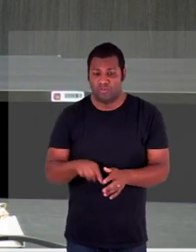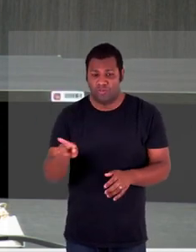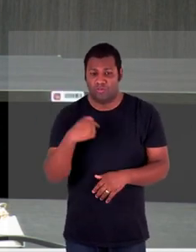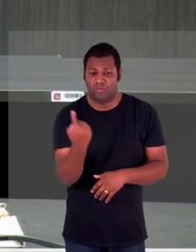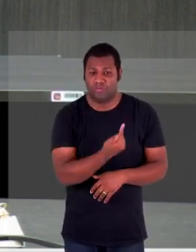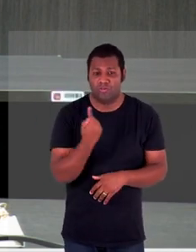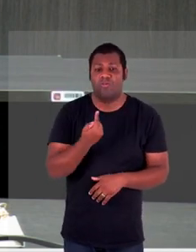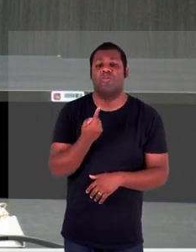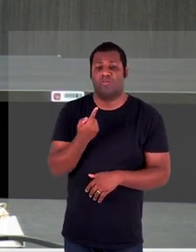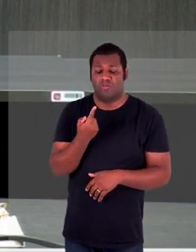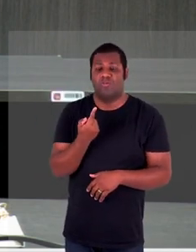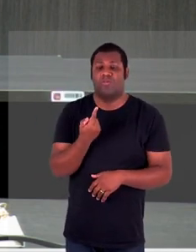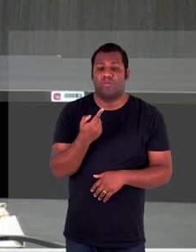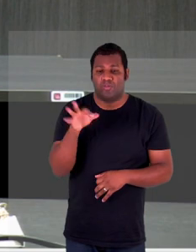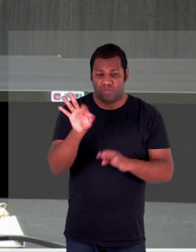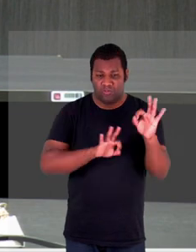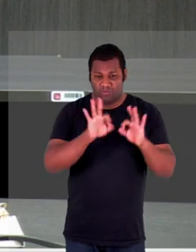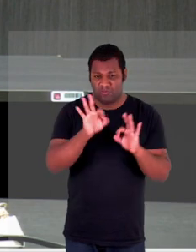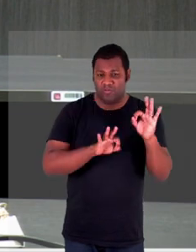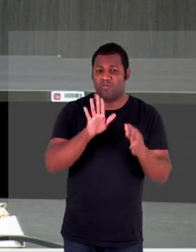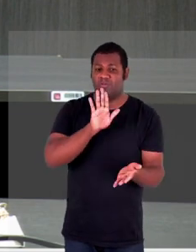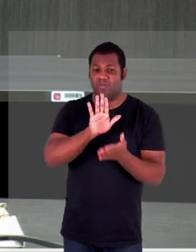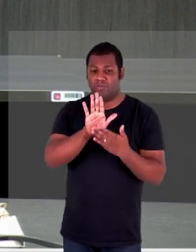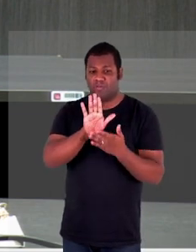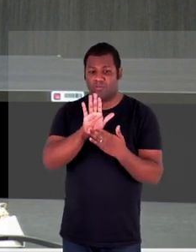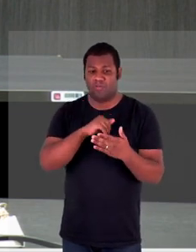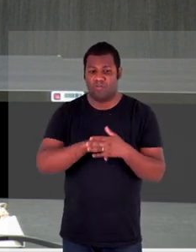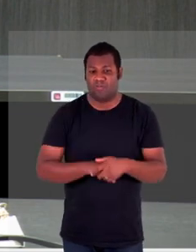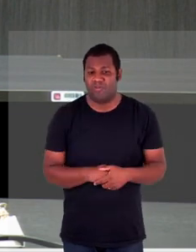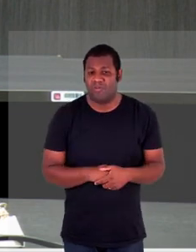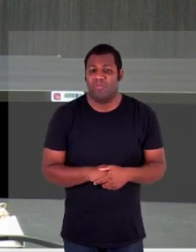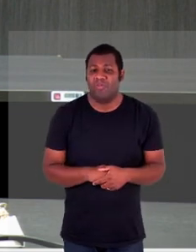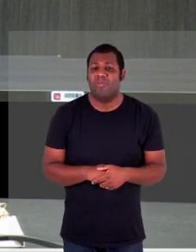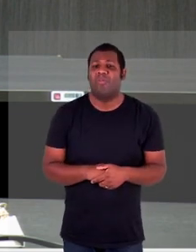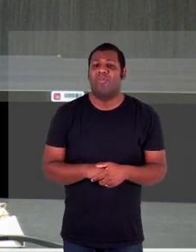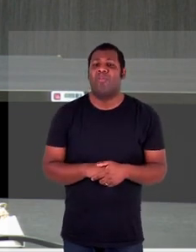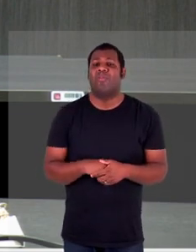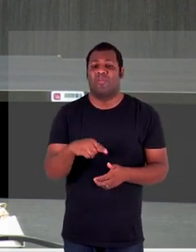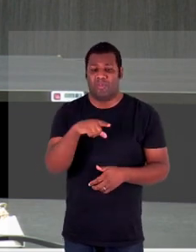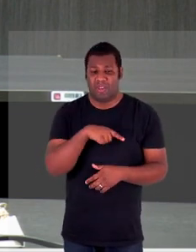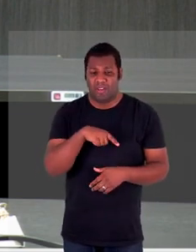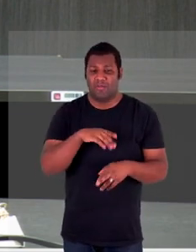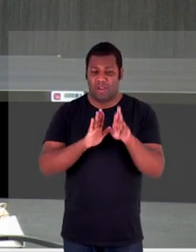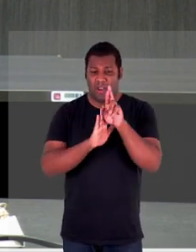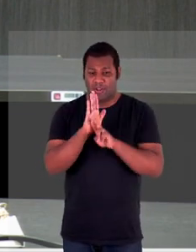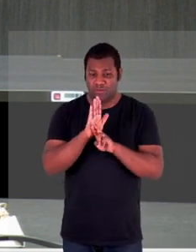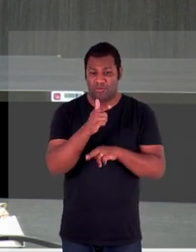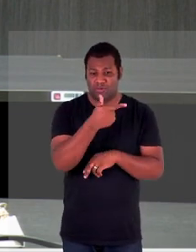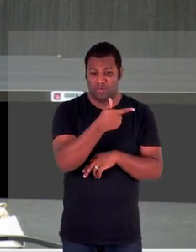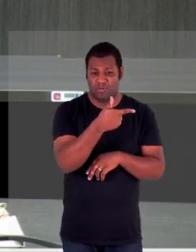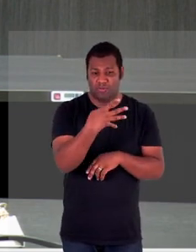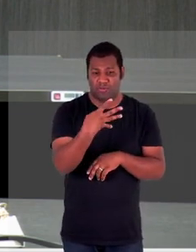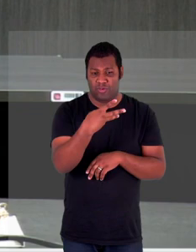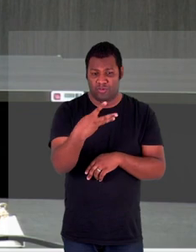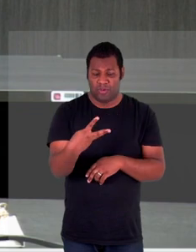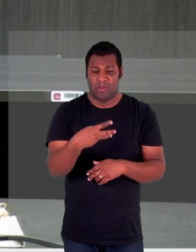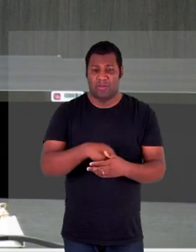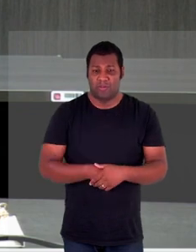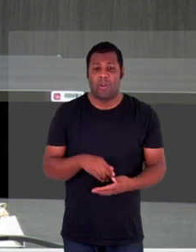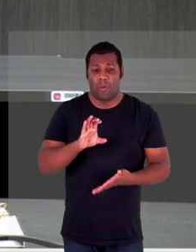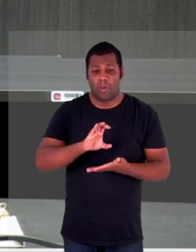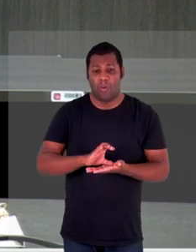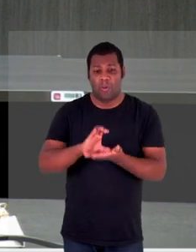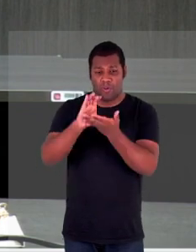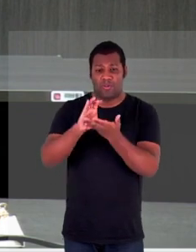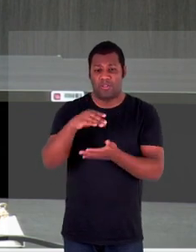abordar que nós temos que ter atenção ela é salientada na própria resolução 243 do Conselho